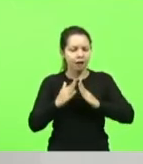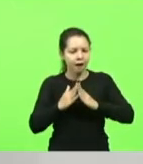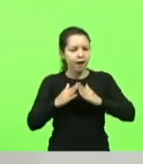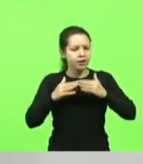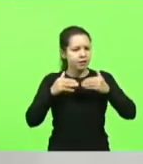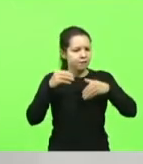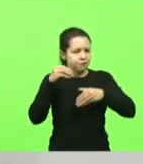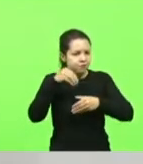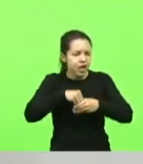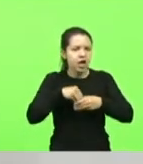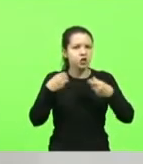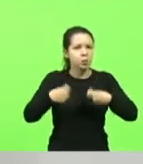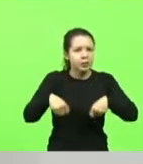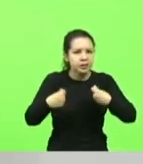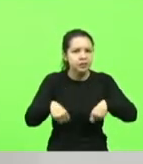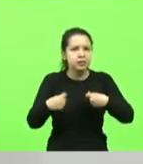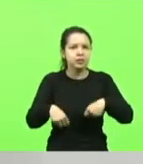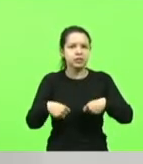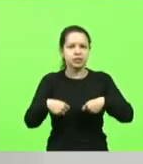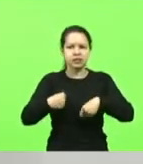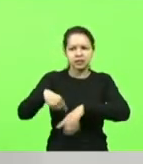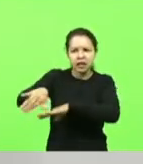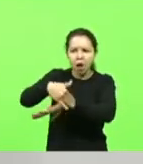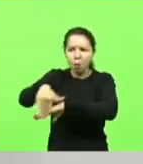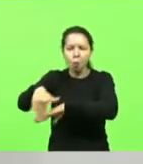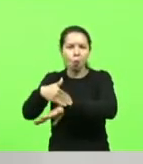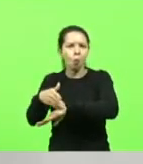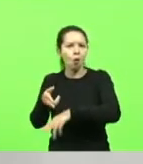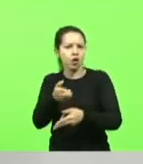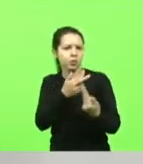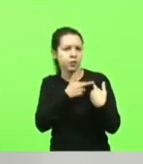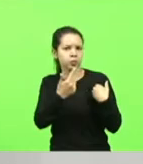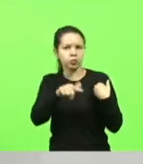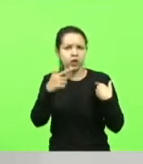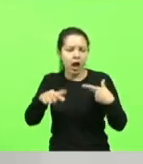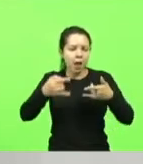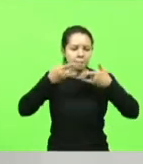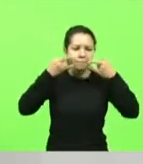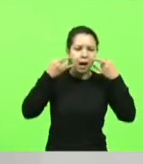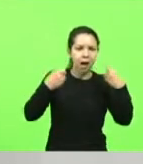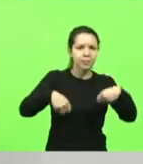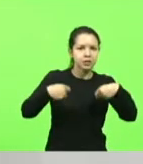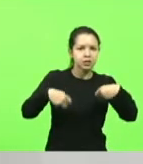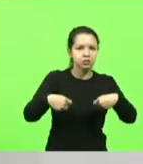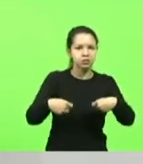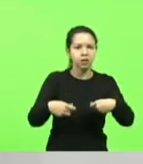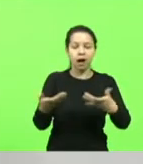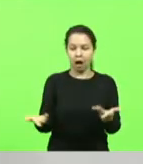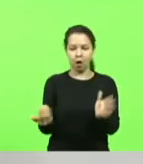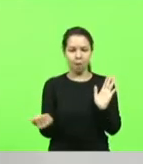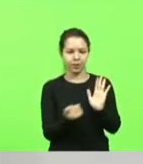sair, é uma irresponsabilidade, quem está na rua, coloque máscara, e agora os nossos patrocinadores.